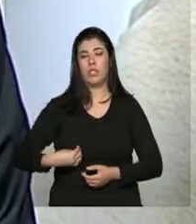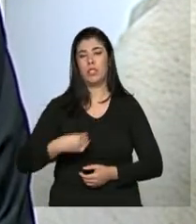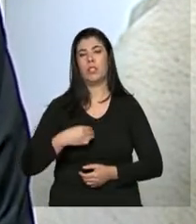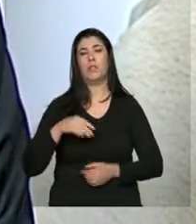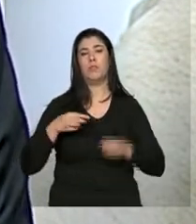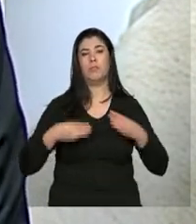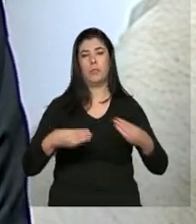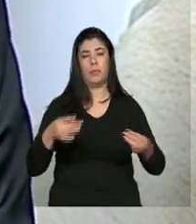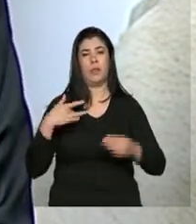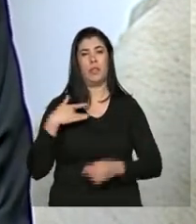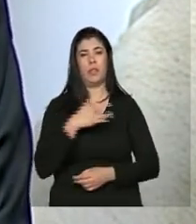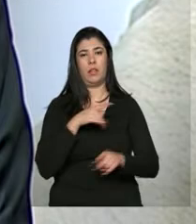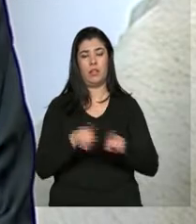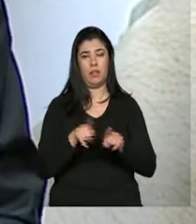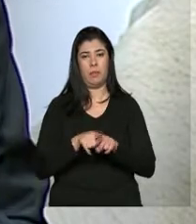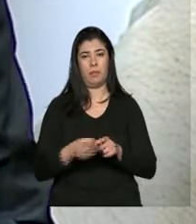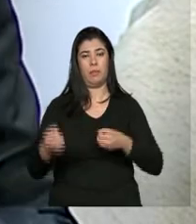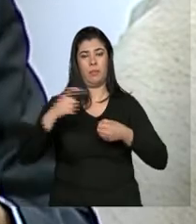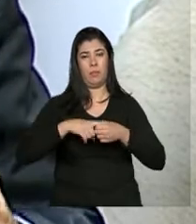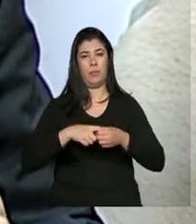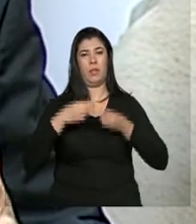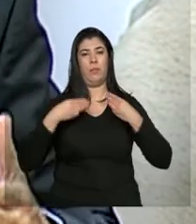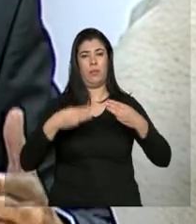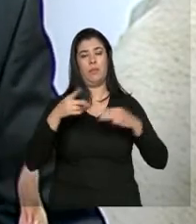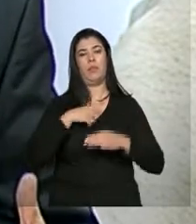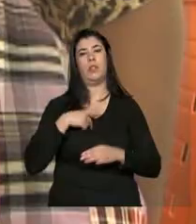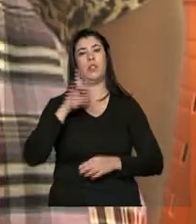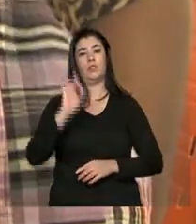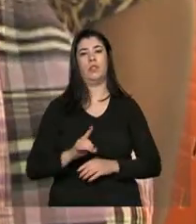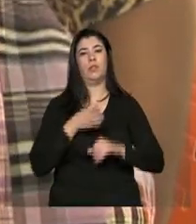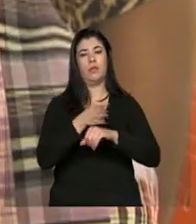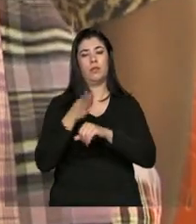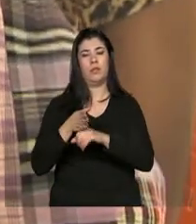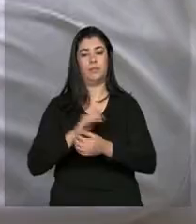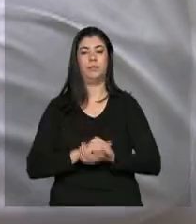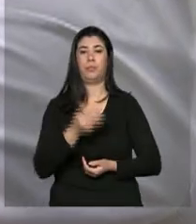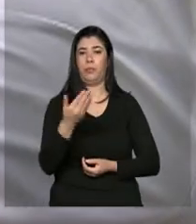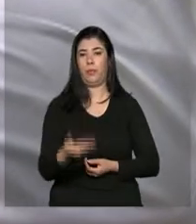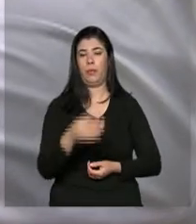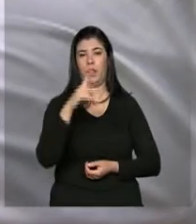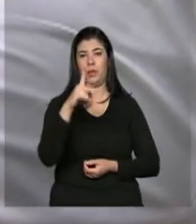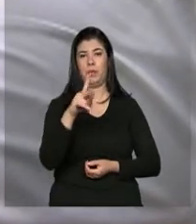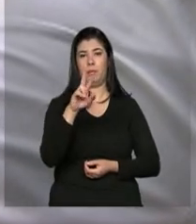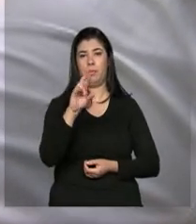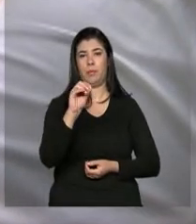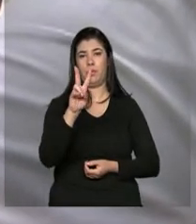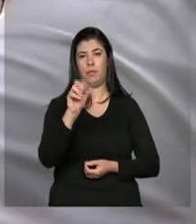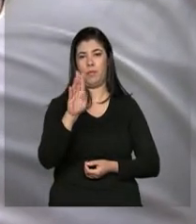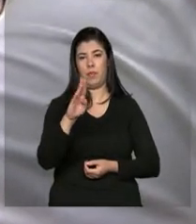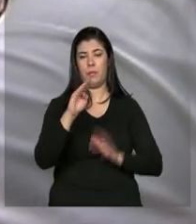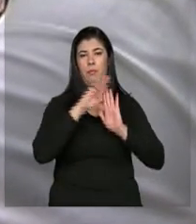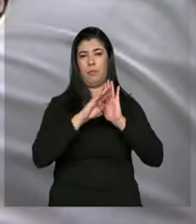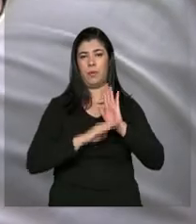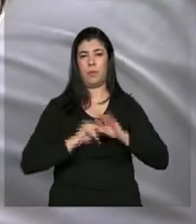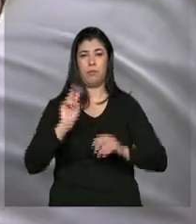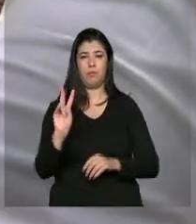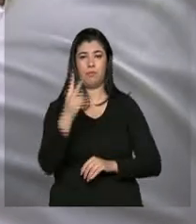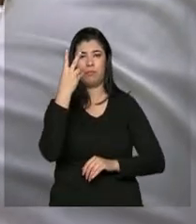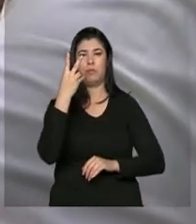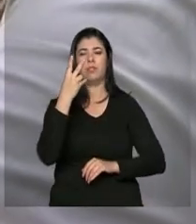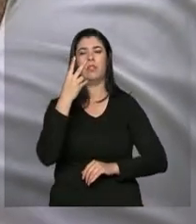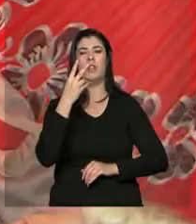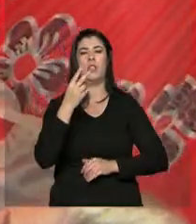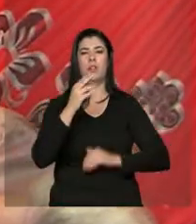estaduais e municipais, que terá garantido o direito ao acesso. O Provabe, o Programa de Valorização do Profissional da